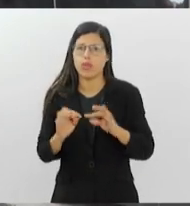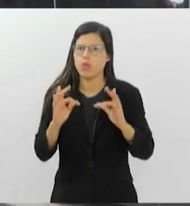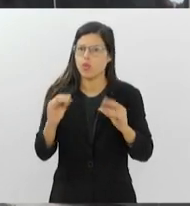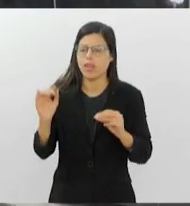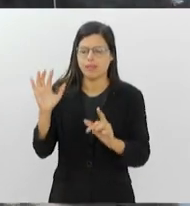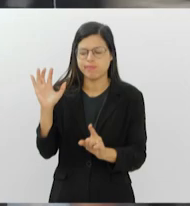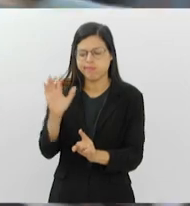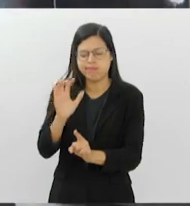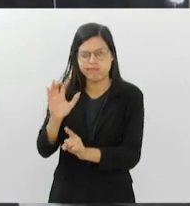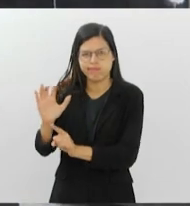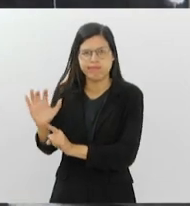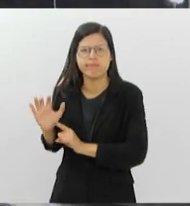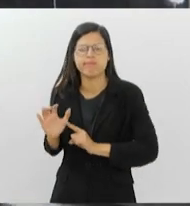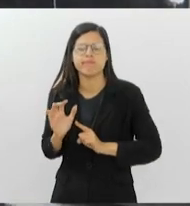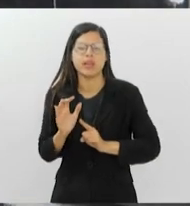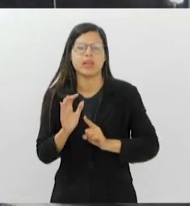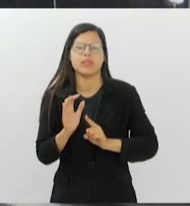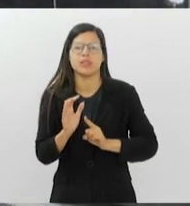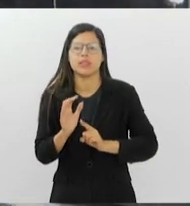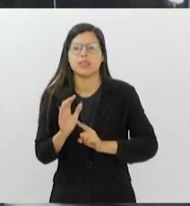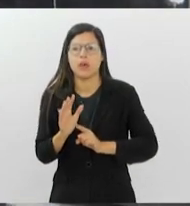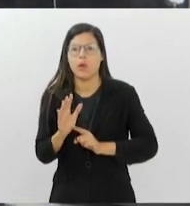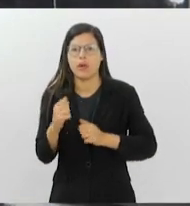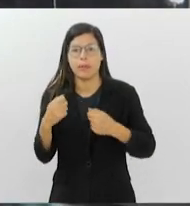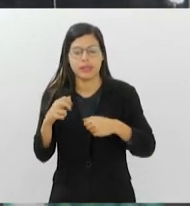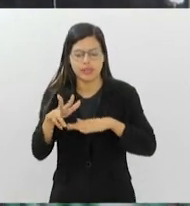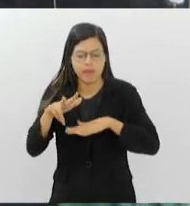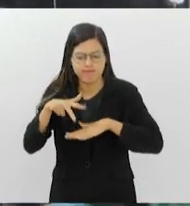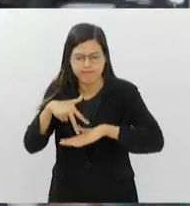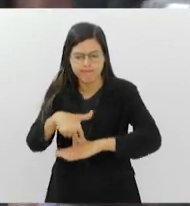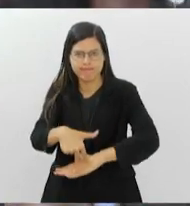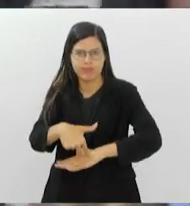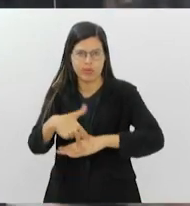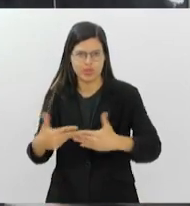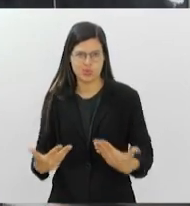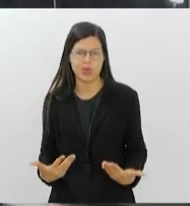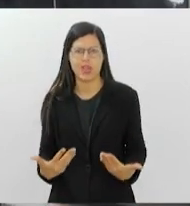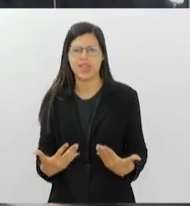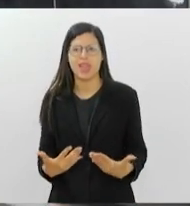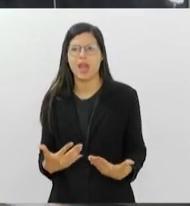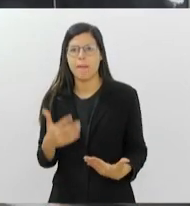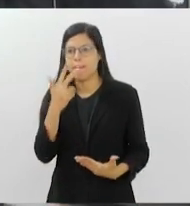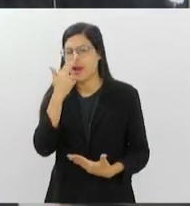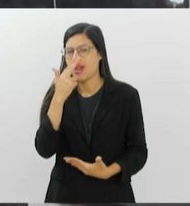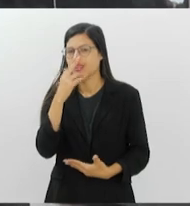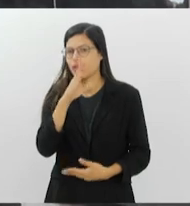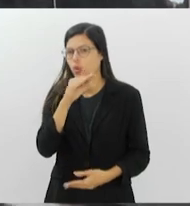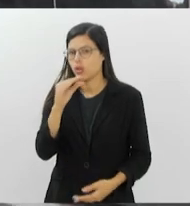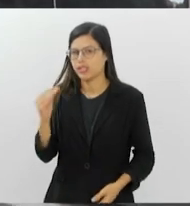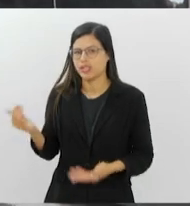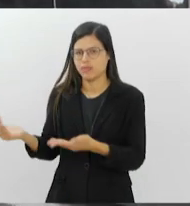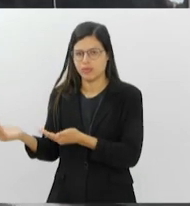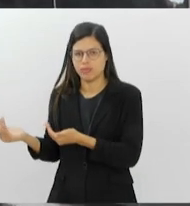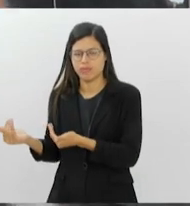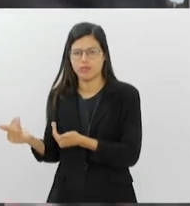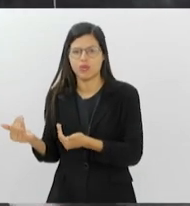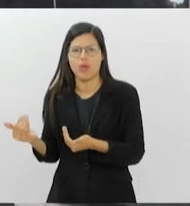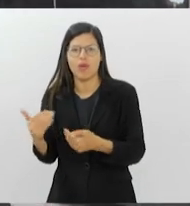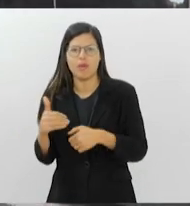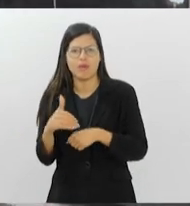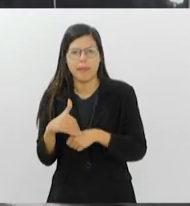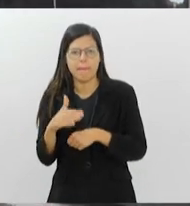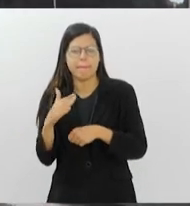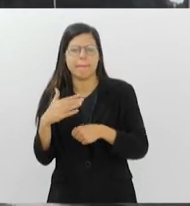relacionadas à tomada de posição, elas tornam os adolescentes, jovens, mais sensíveis. Os fatores estressores